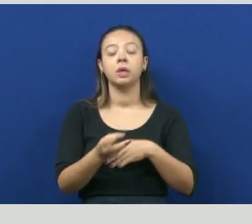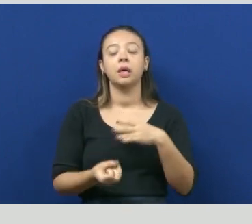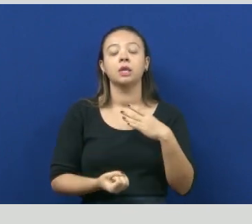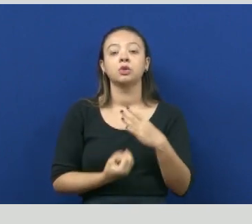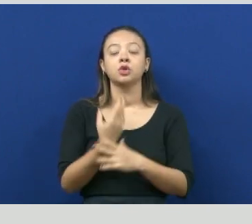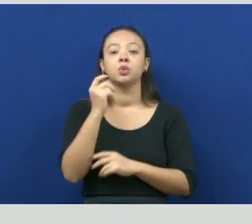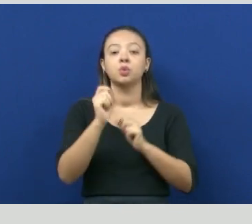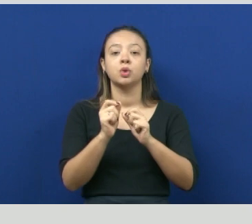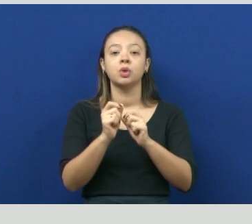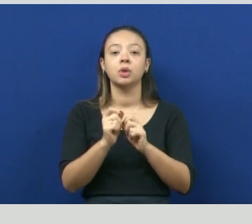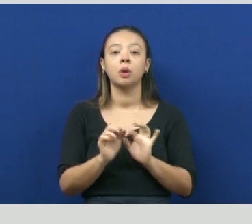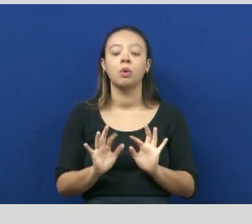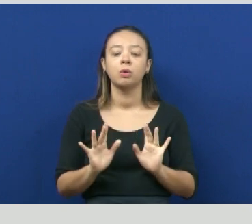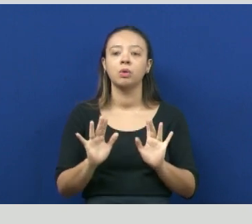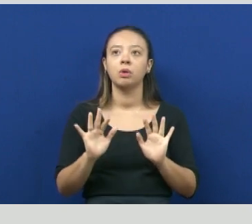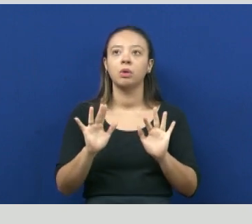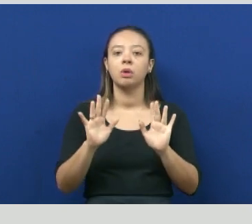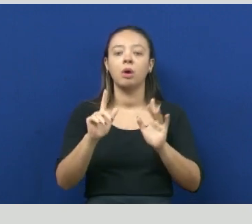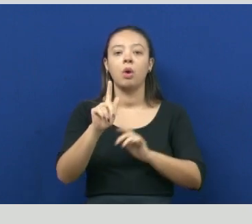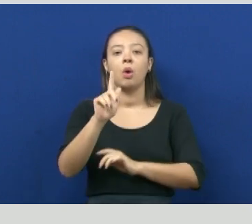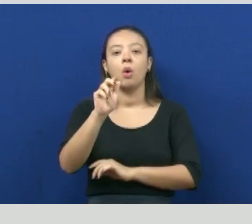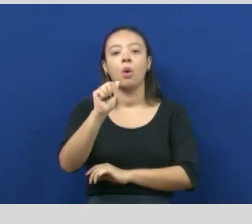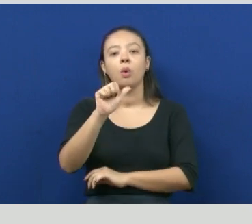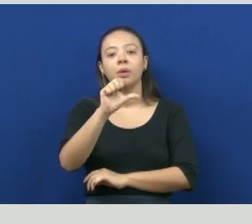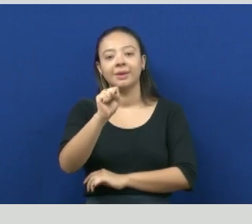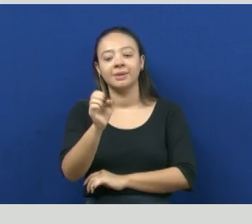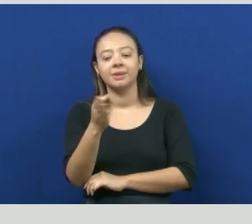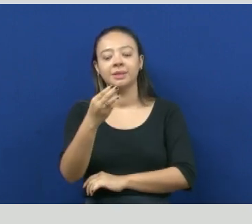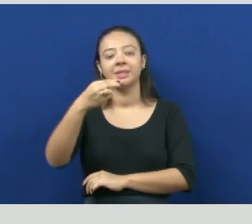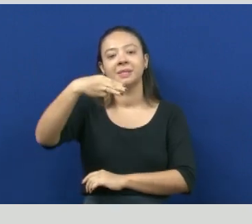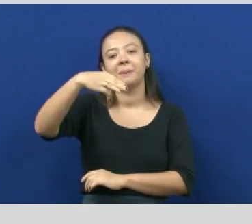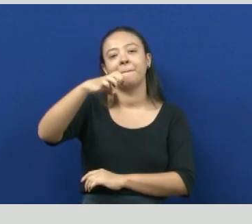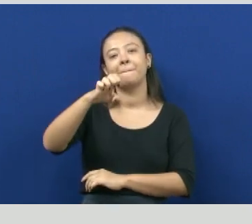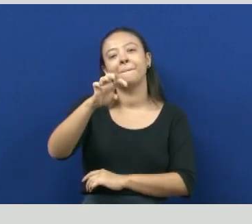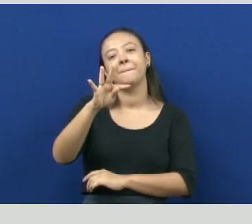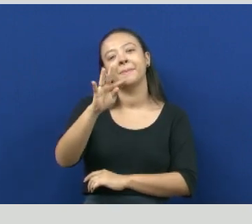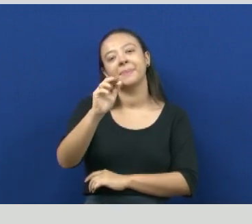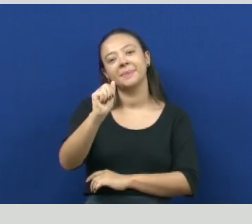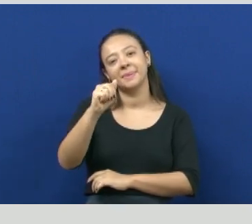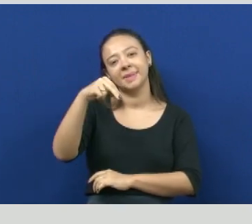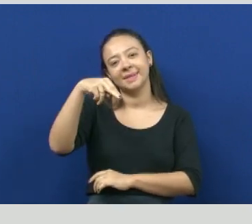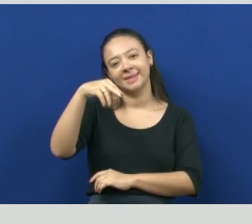que está sendo muito difundido e utilizado como biodigestor.